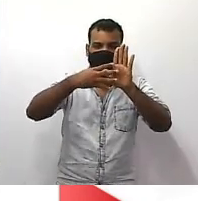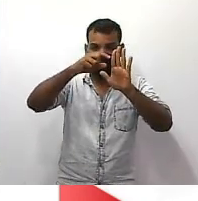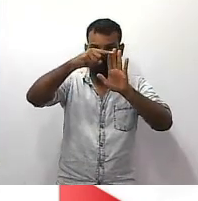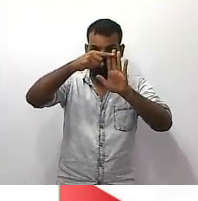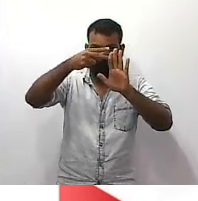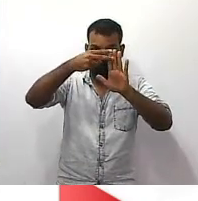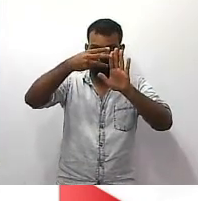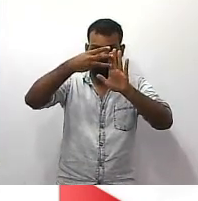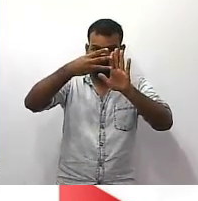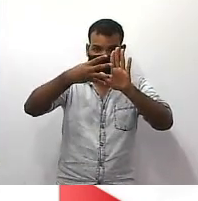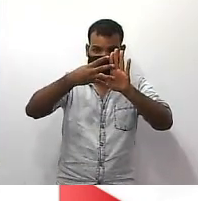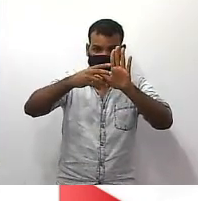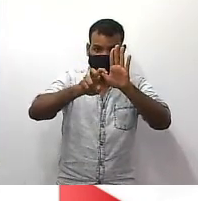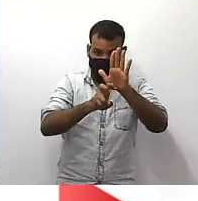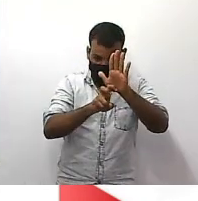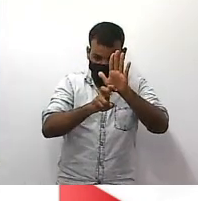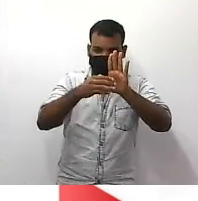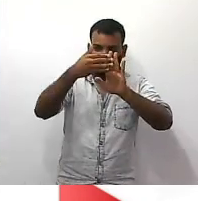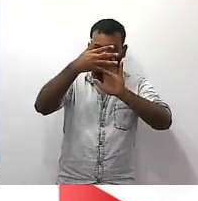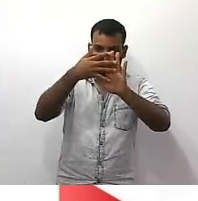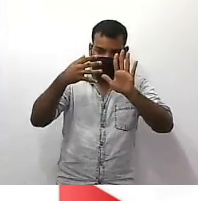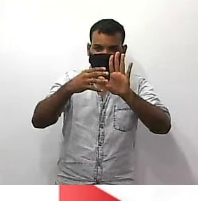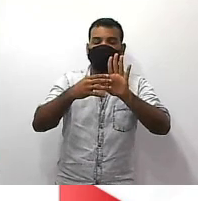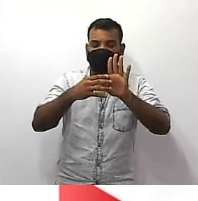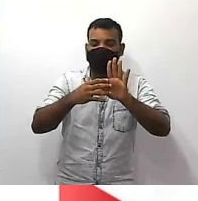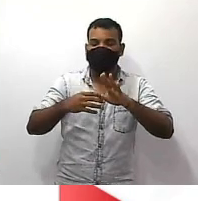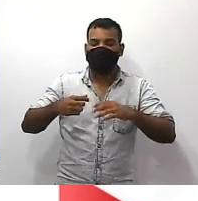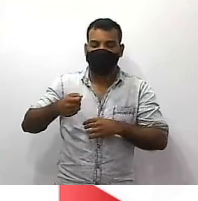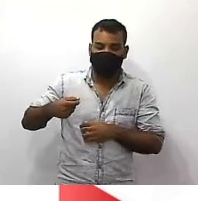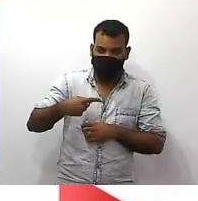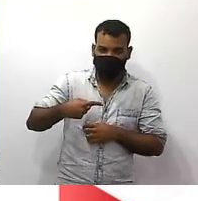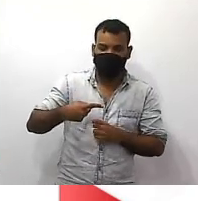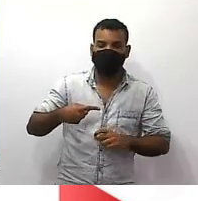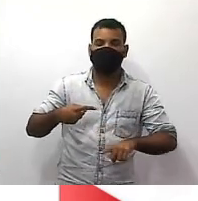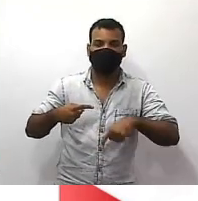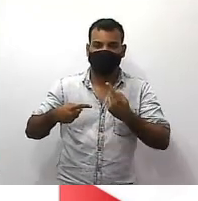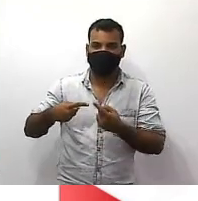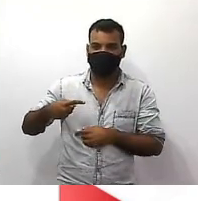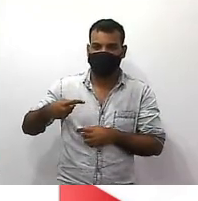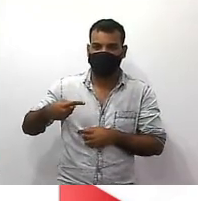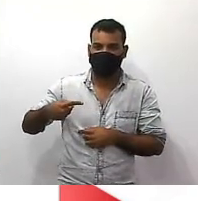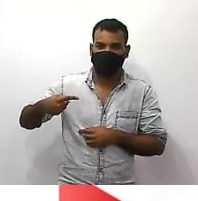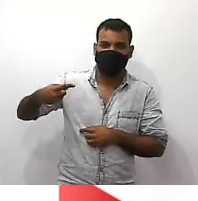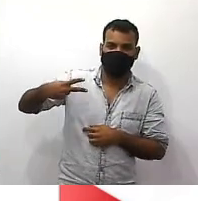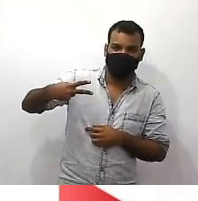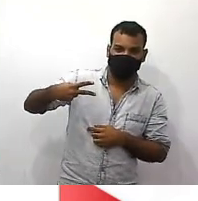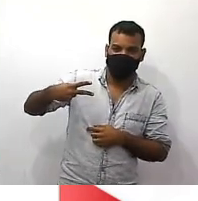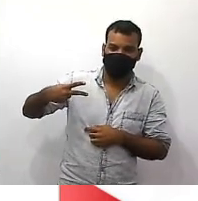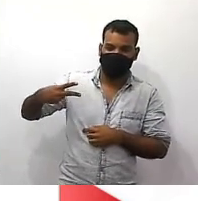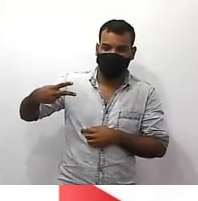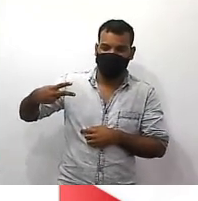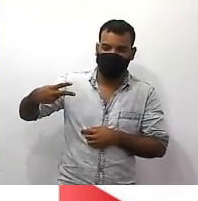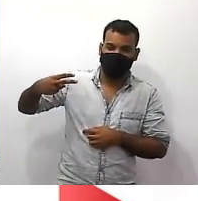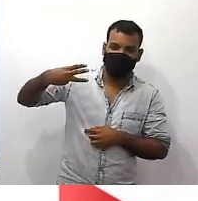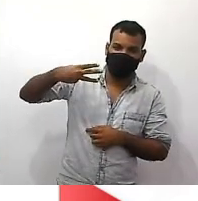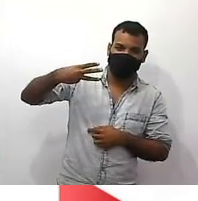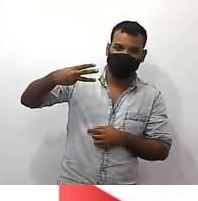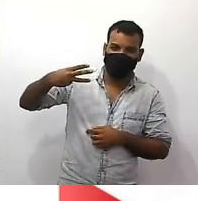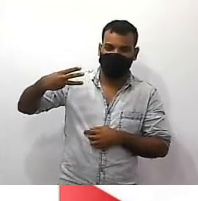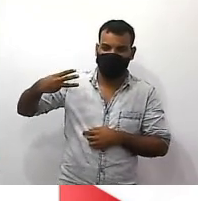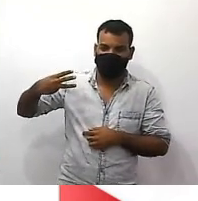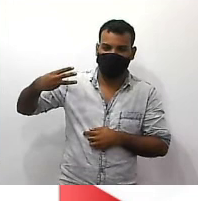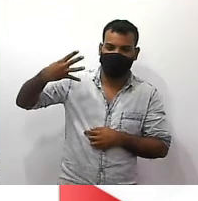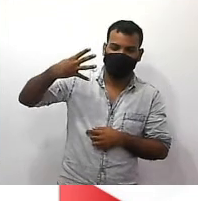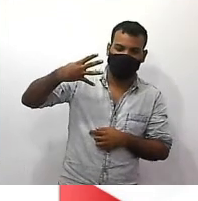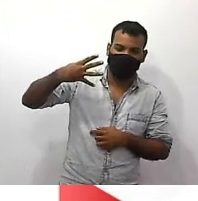você tem um quinto da tua bateria tá bom depois você tem dois quintos depois três quintos e quatro quintos na